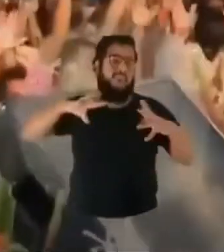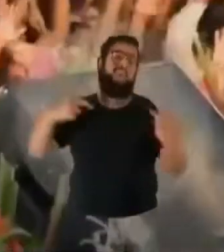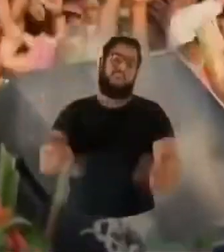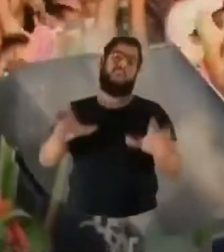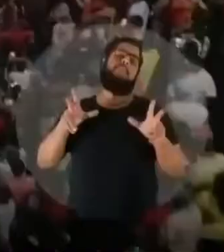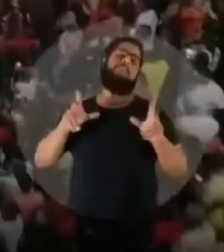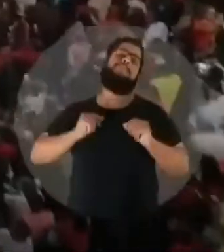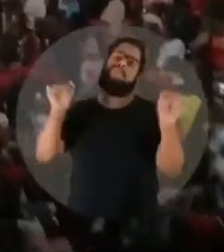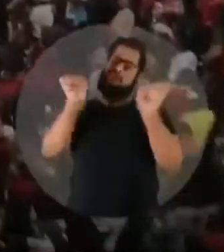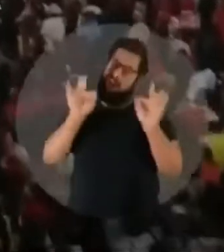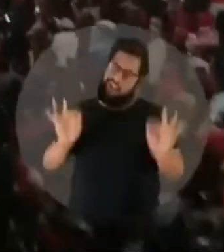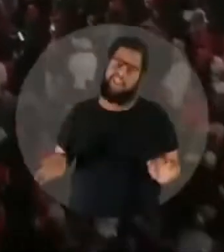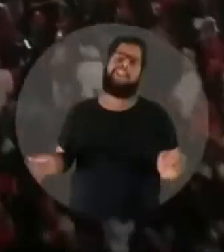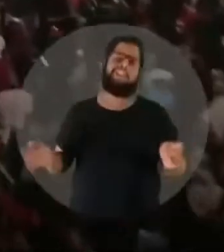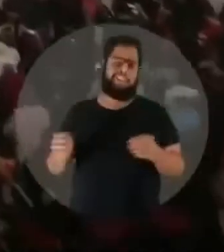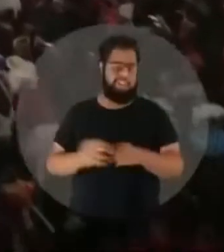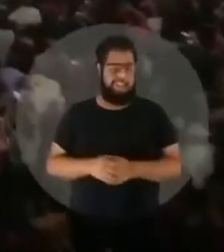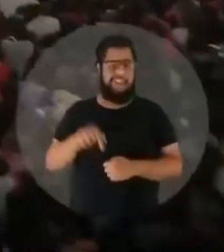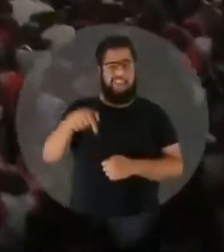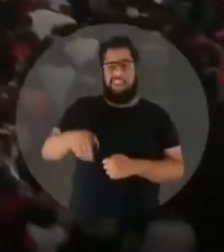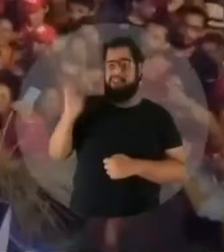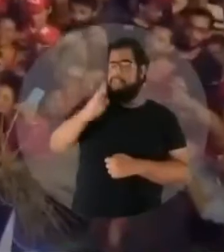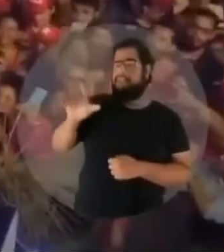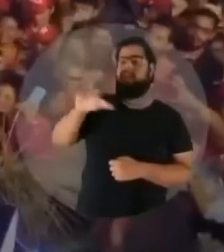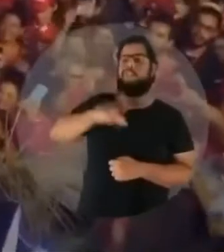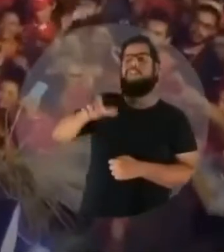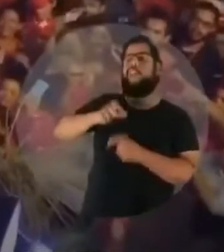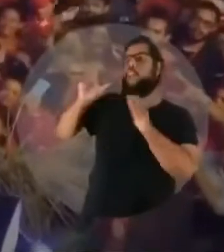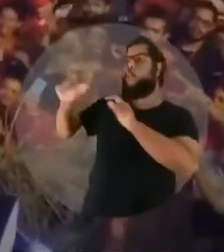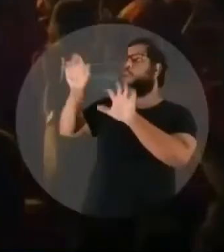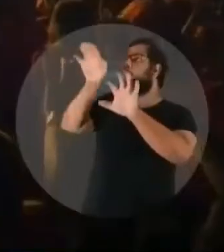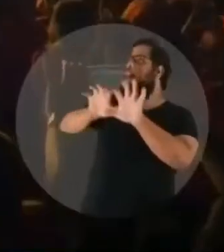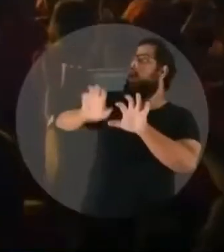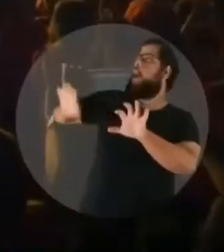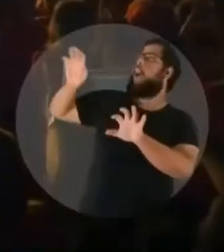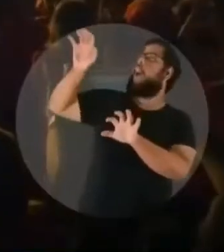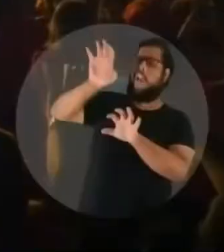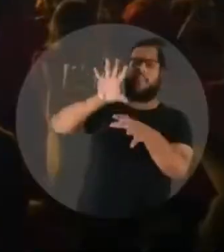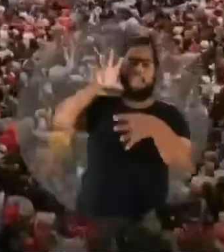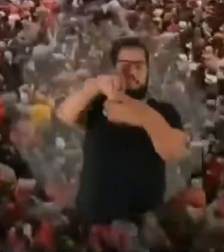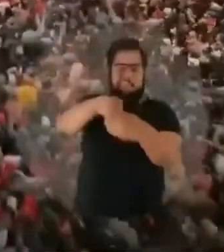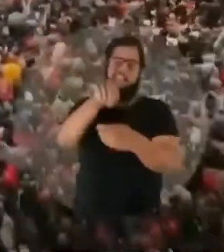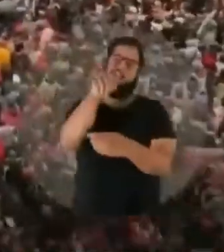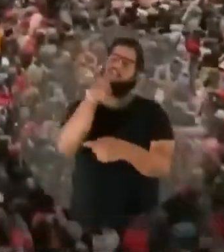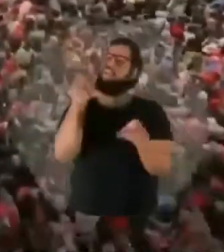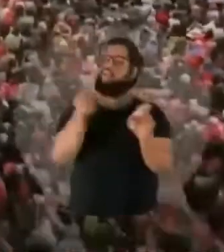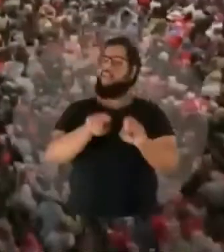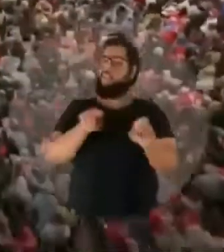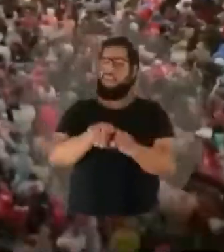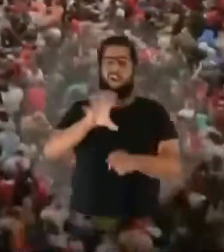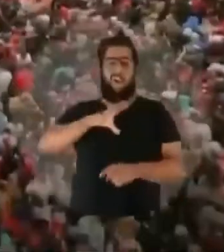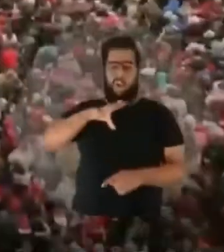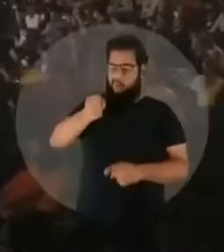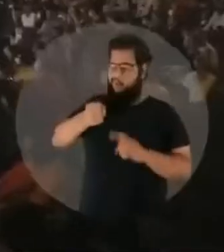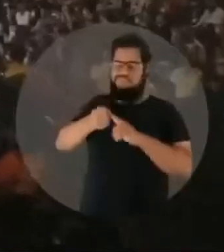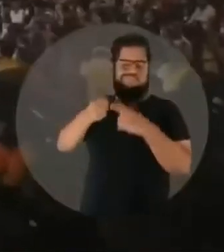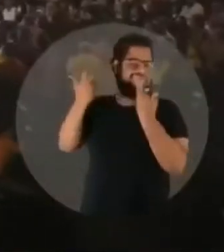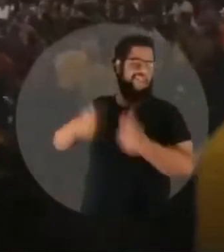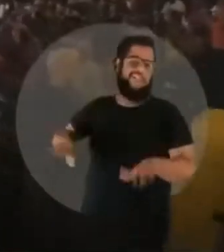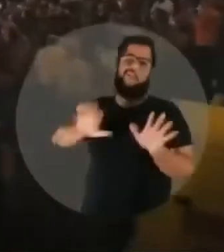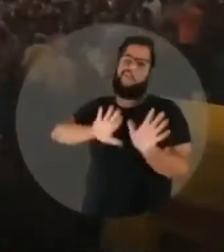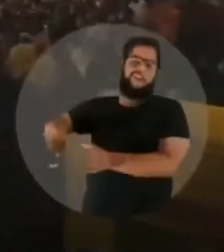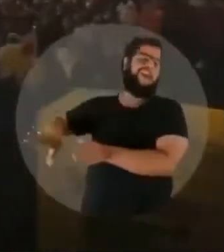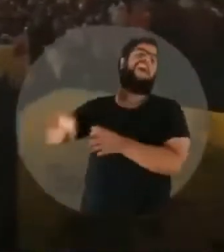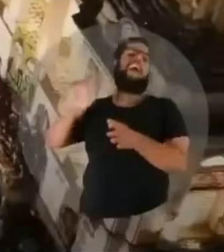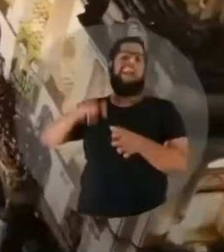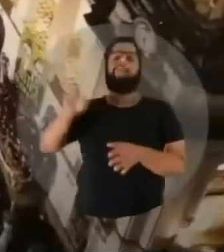todos merecem ser felizes. Esse Brasil está em cada canto. Está em você também. O Brasil que cansou do ódio.